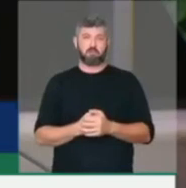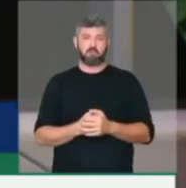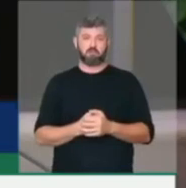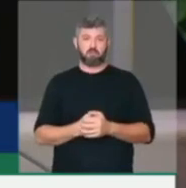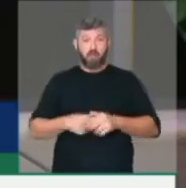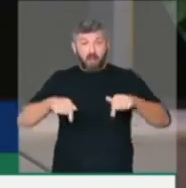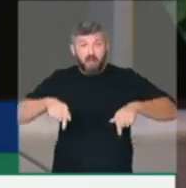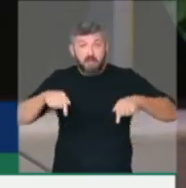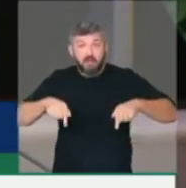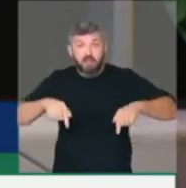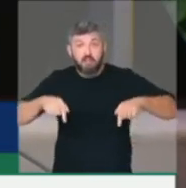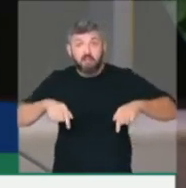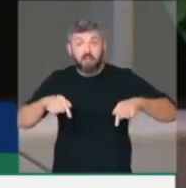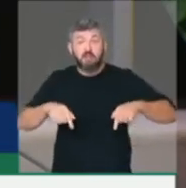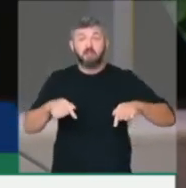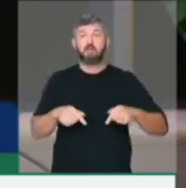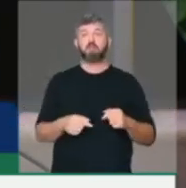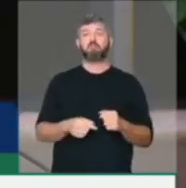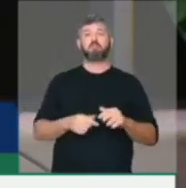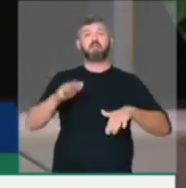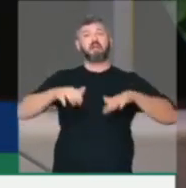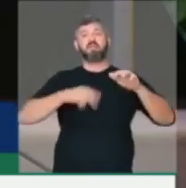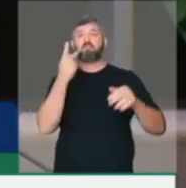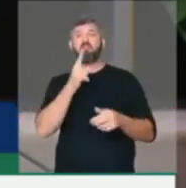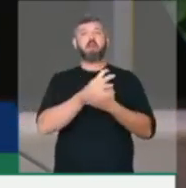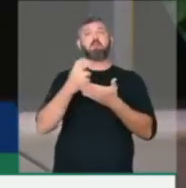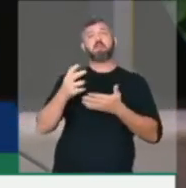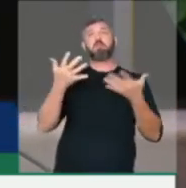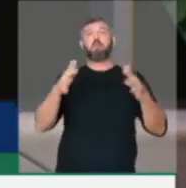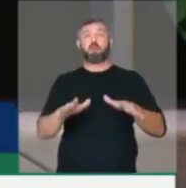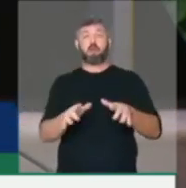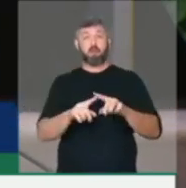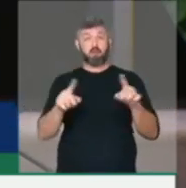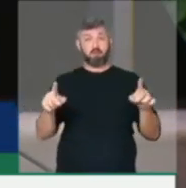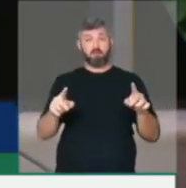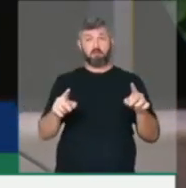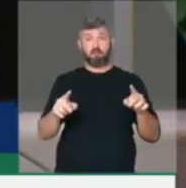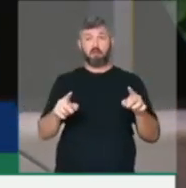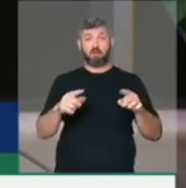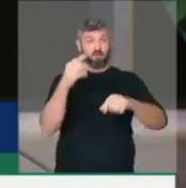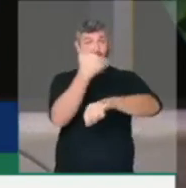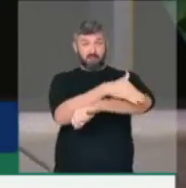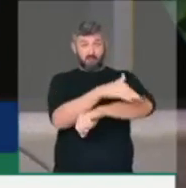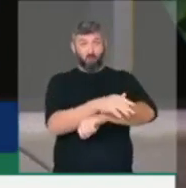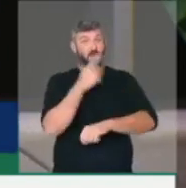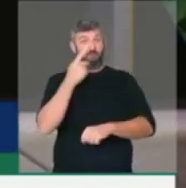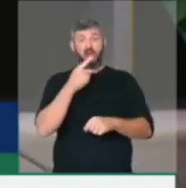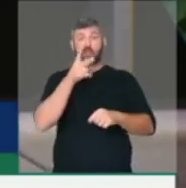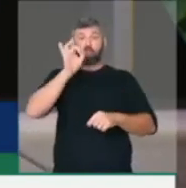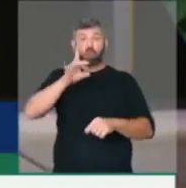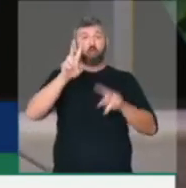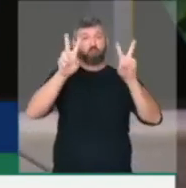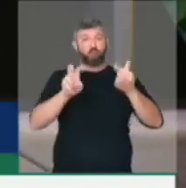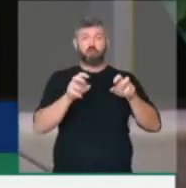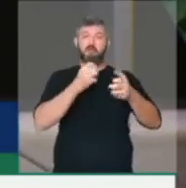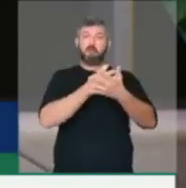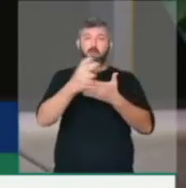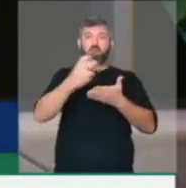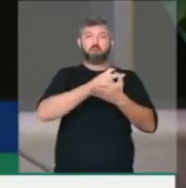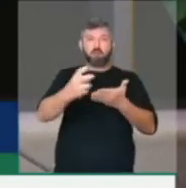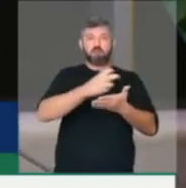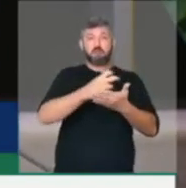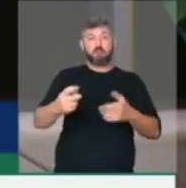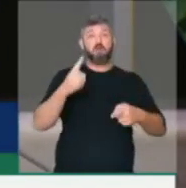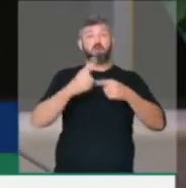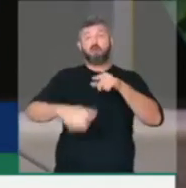Aqui, muitas vezes, não se fala em impeachment, mas não se fala em outra coisa nas ruas. Porque são crimes atrás de